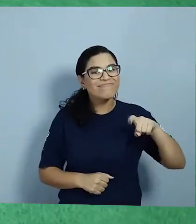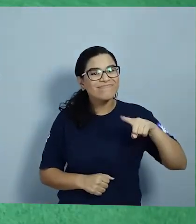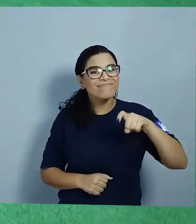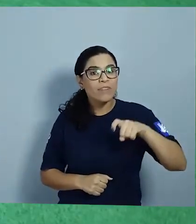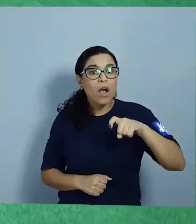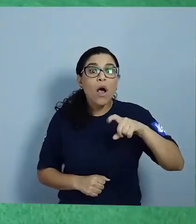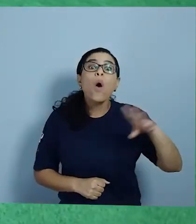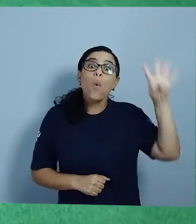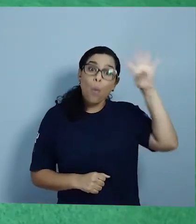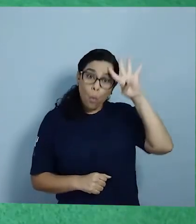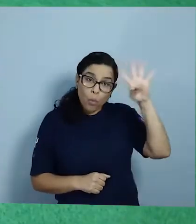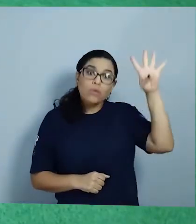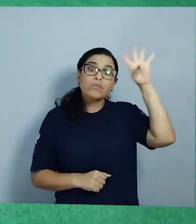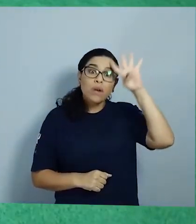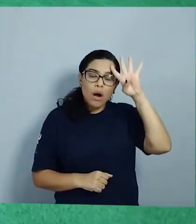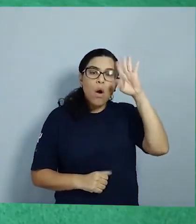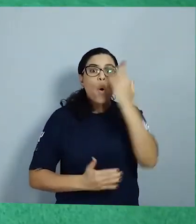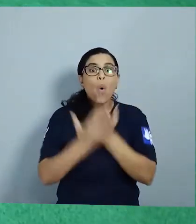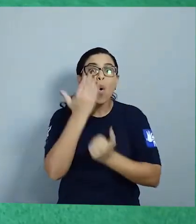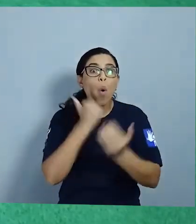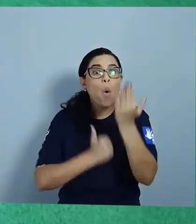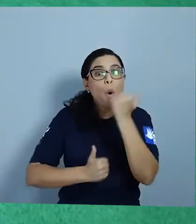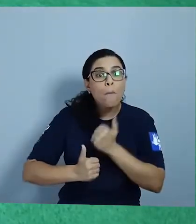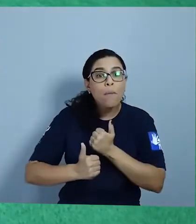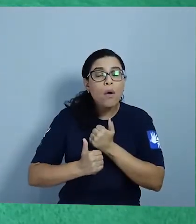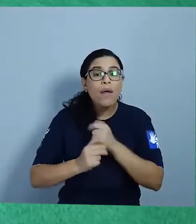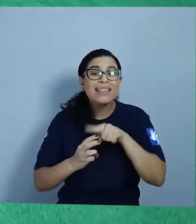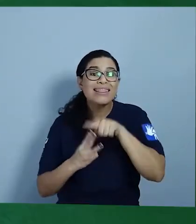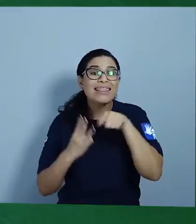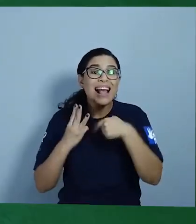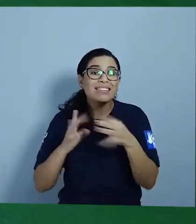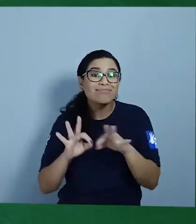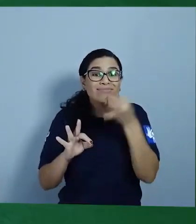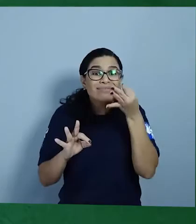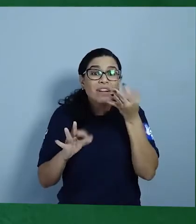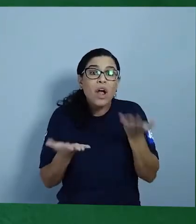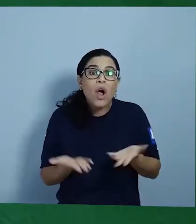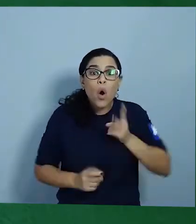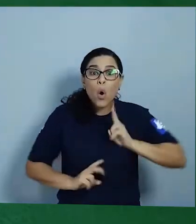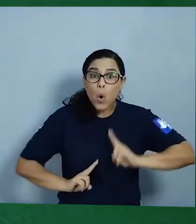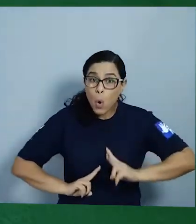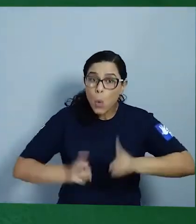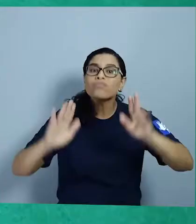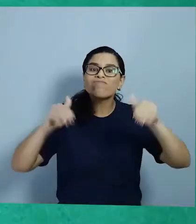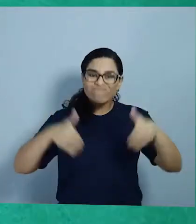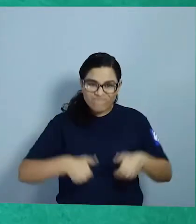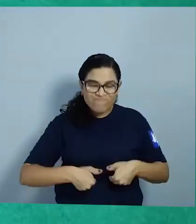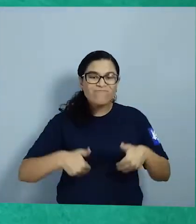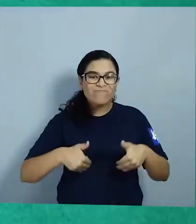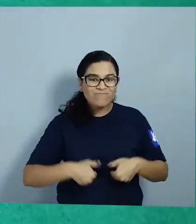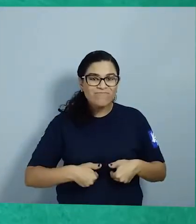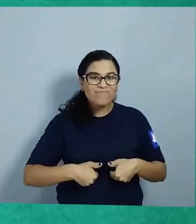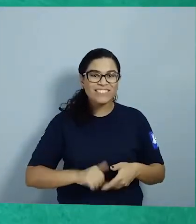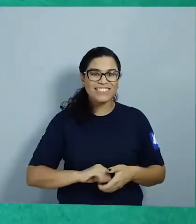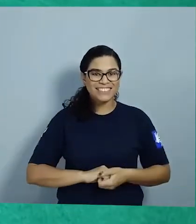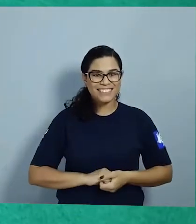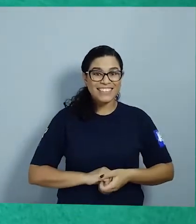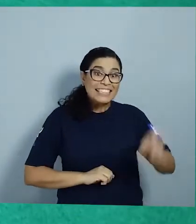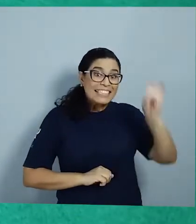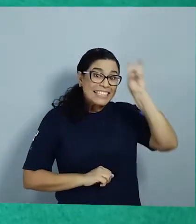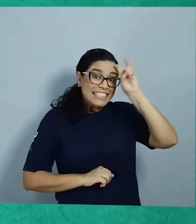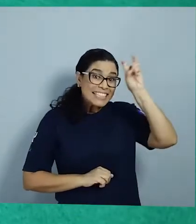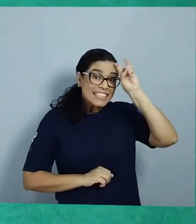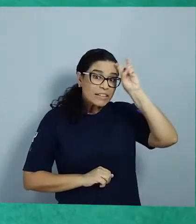Na quarta-feira Comeu três ameixas Mas ainda ficou com fome Na quinta